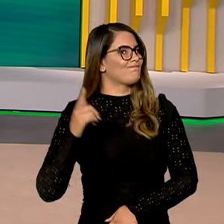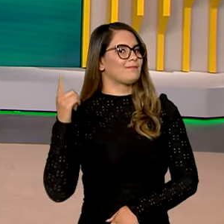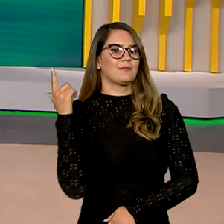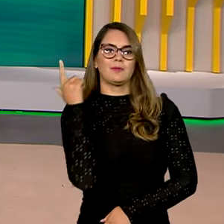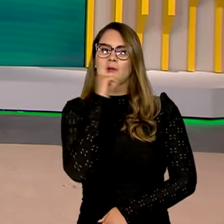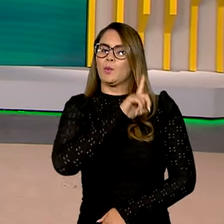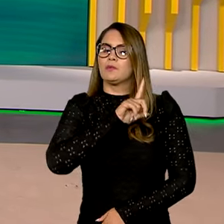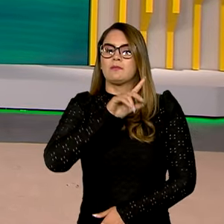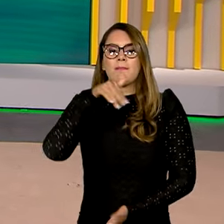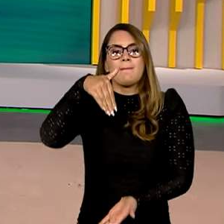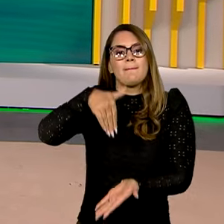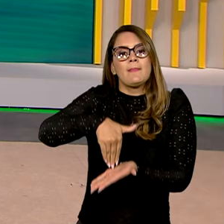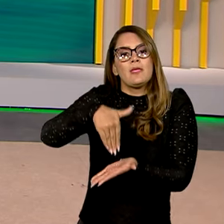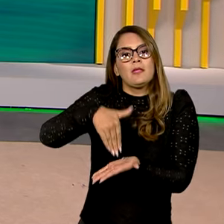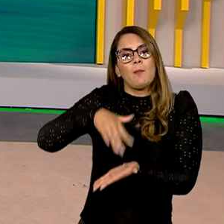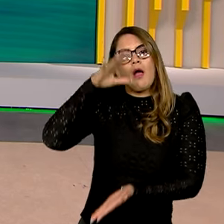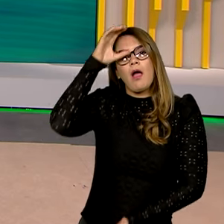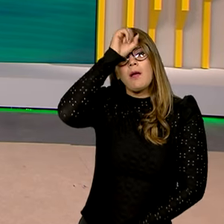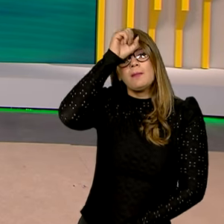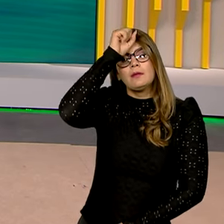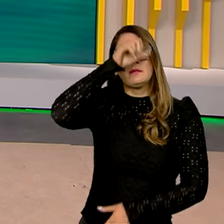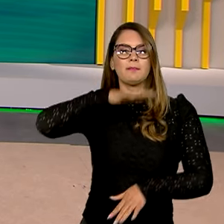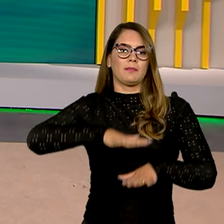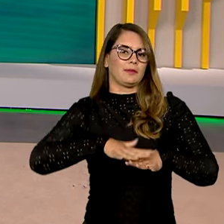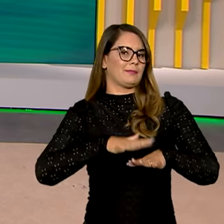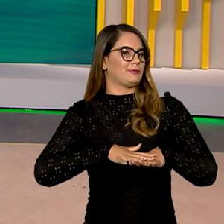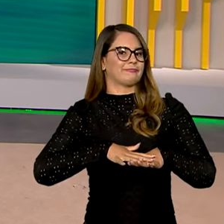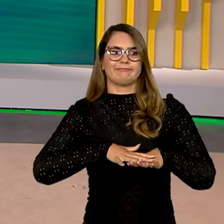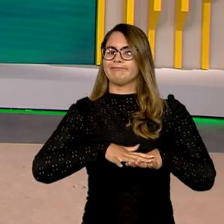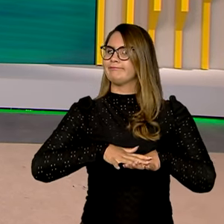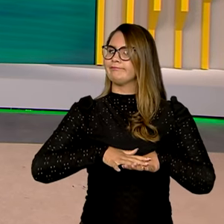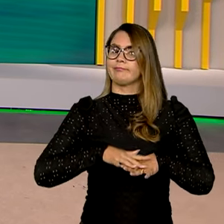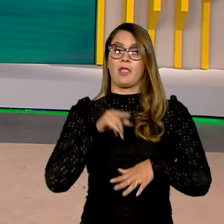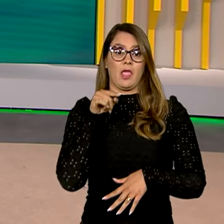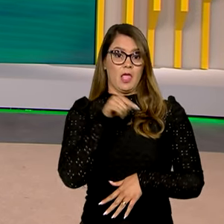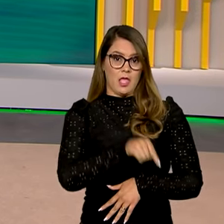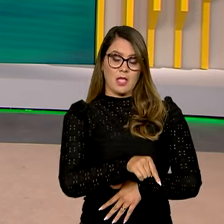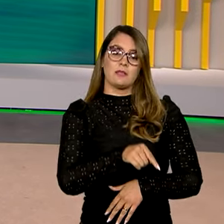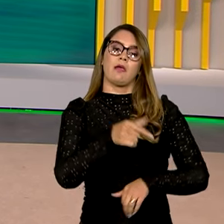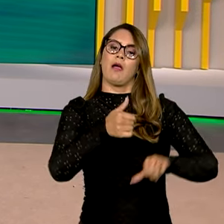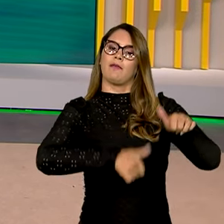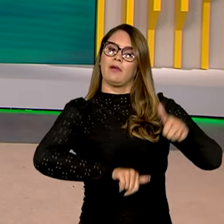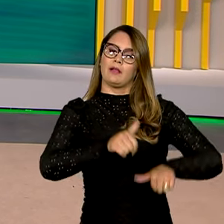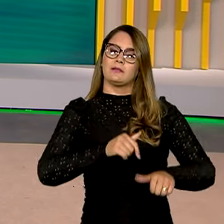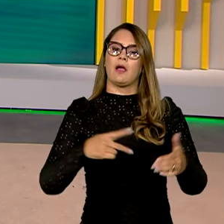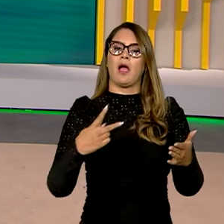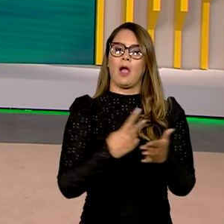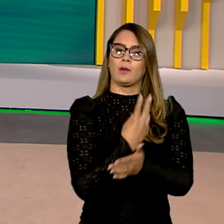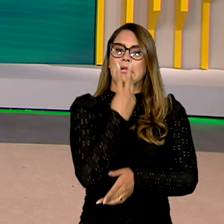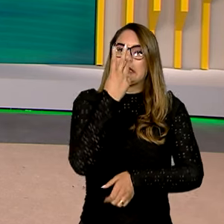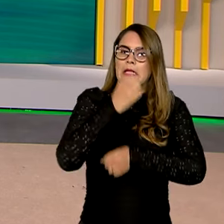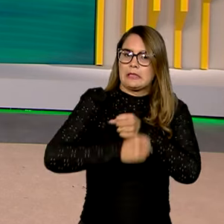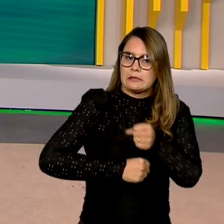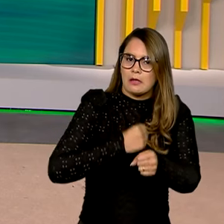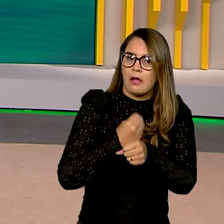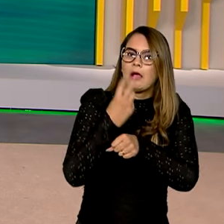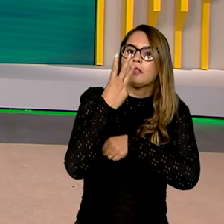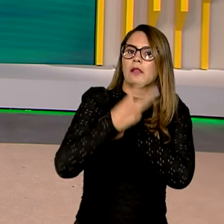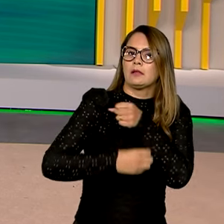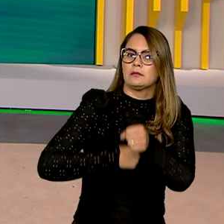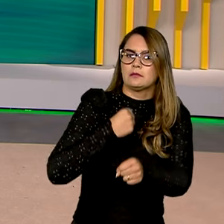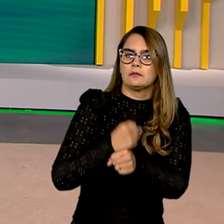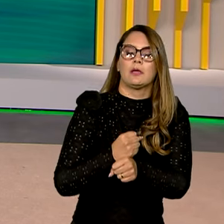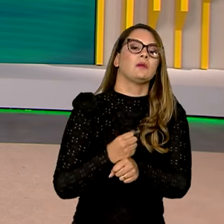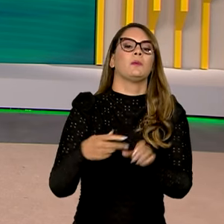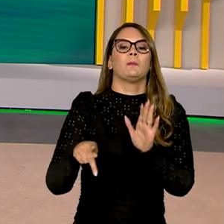não alcançaram o patamar mínimo de aprendizagem em matemática. Esse exame é realizado a cada três anos pela